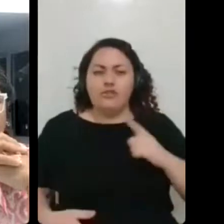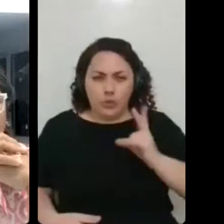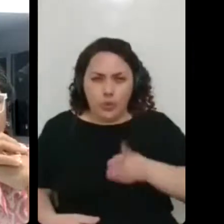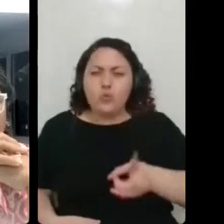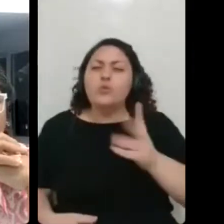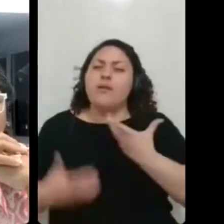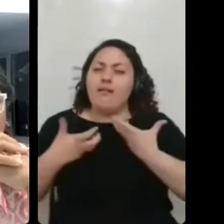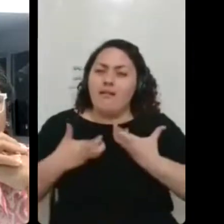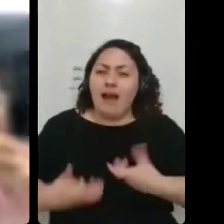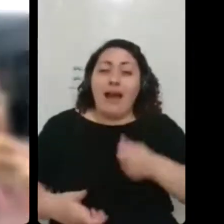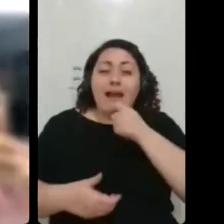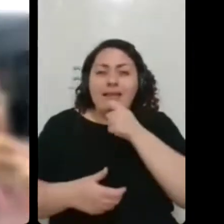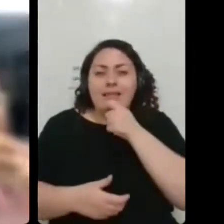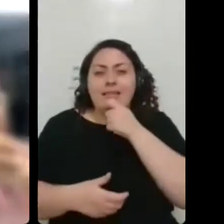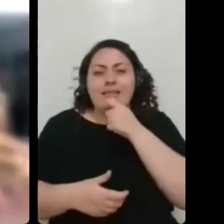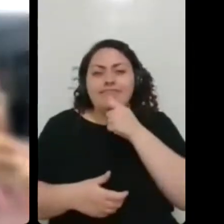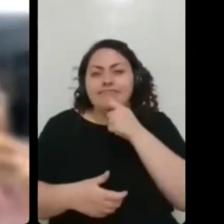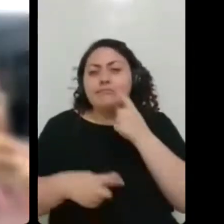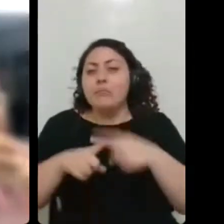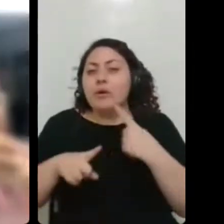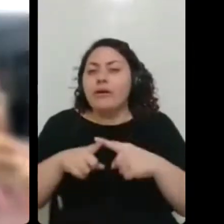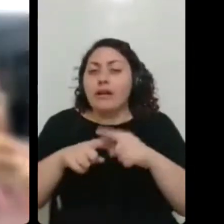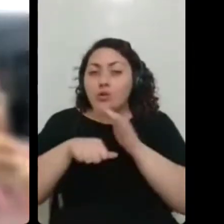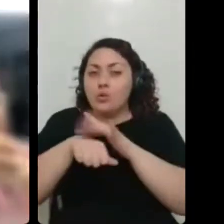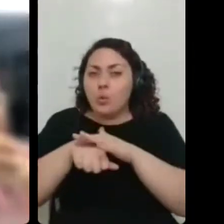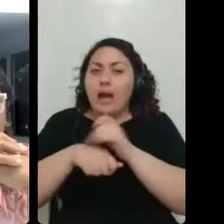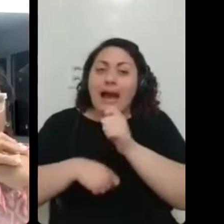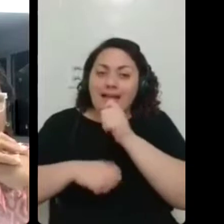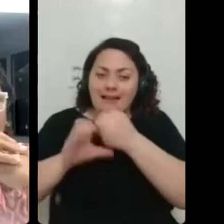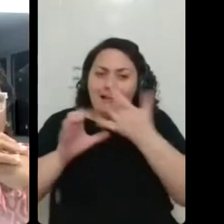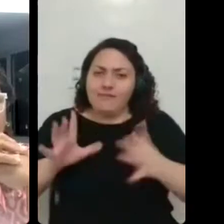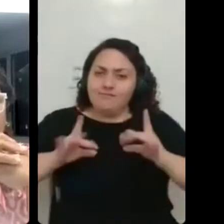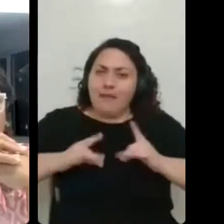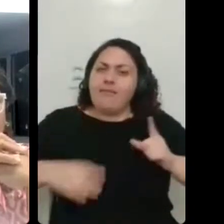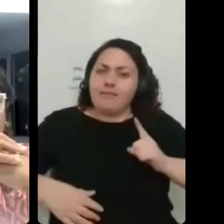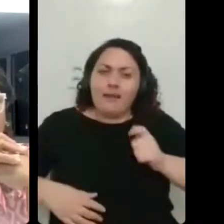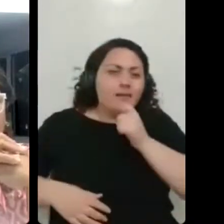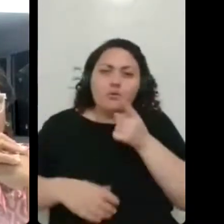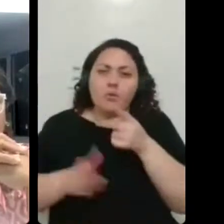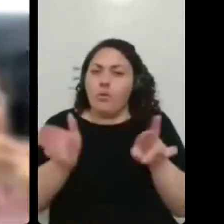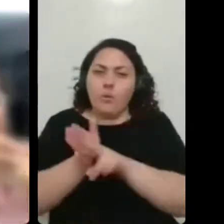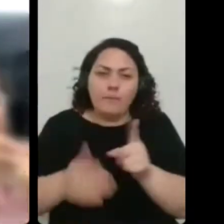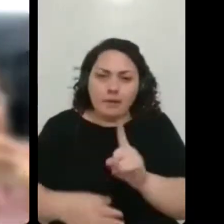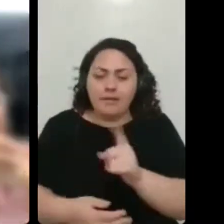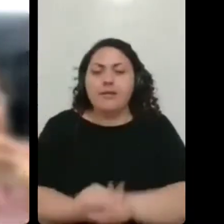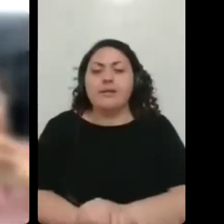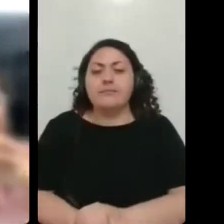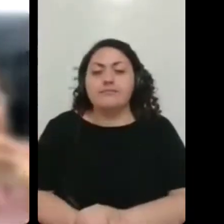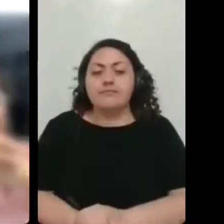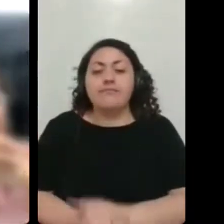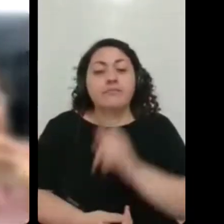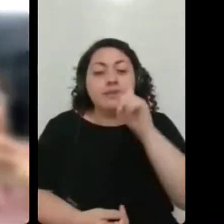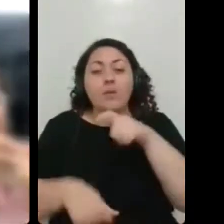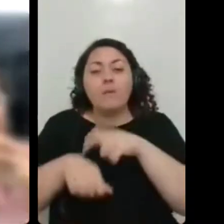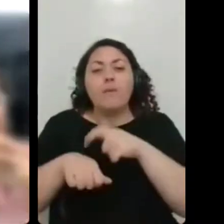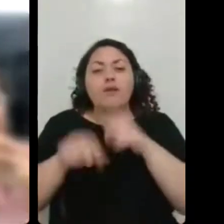recuperando da doença também, então era bem, foi bem um momento de autoconhecimento também, assim,